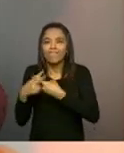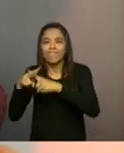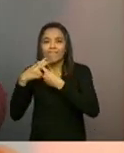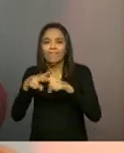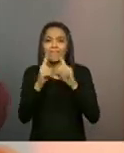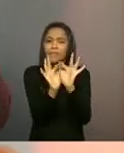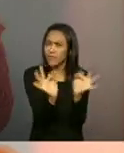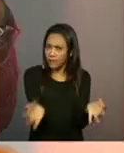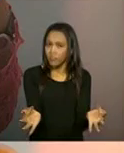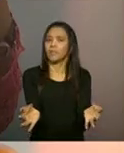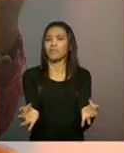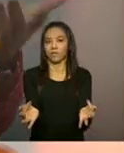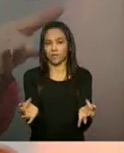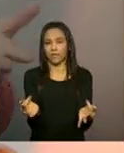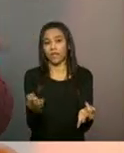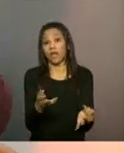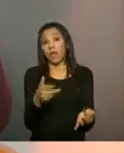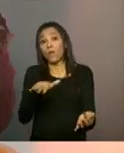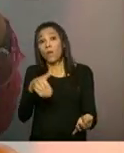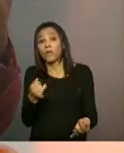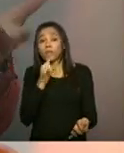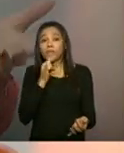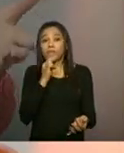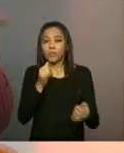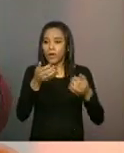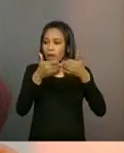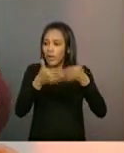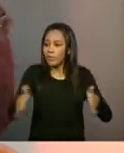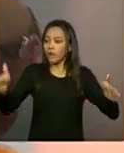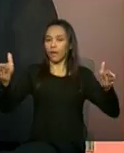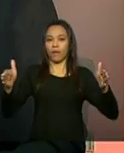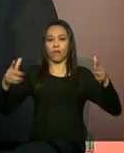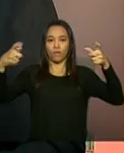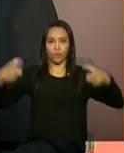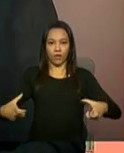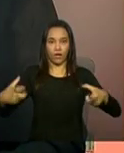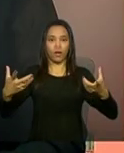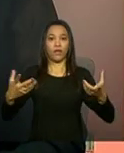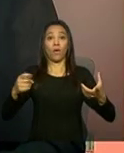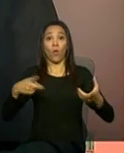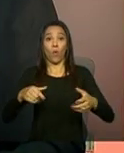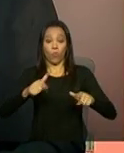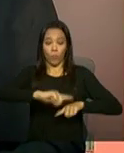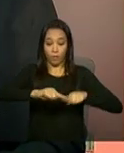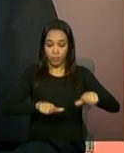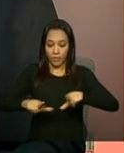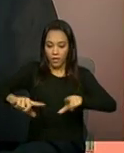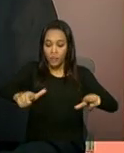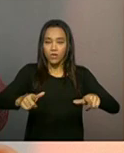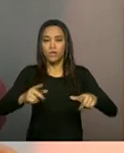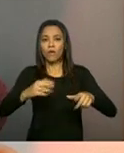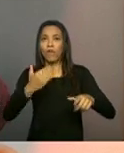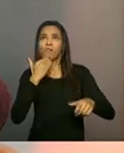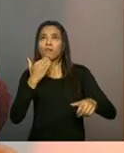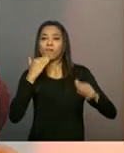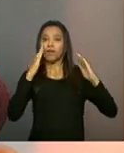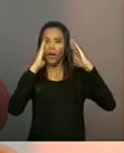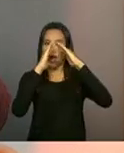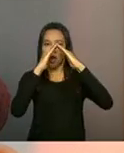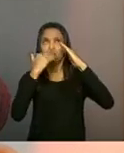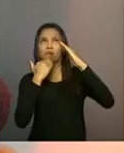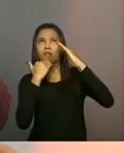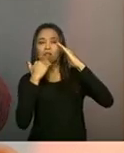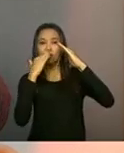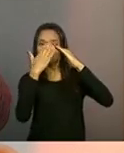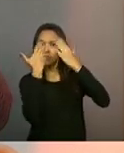recurso pode ser utilizado quando não for ampliação do espaço, nem construção, mas for adequação de um piso, o teto, o recurso do cofinanciamento